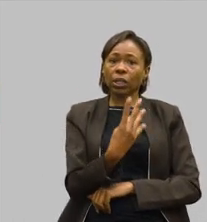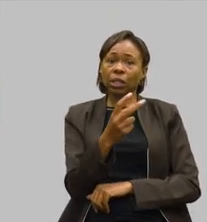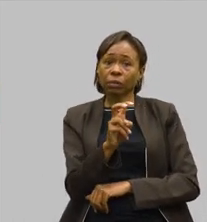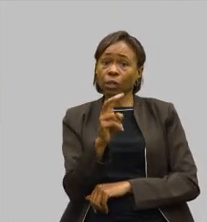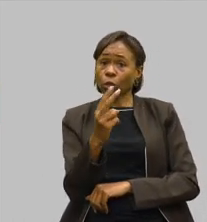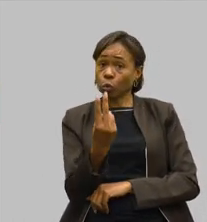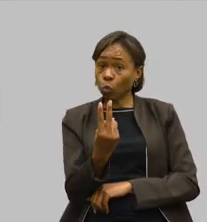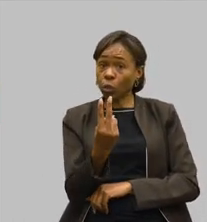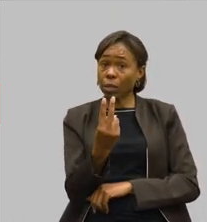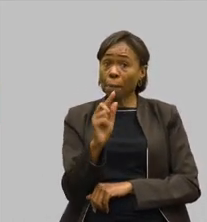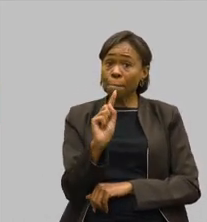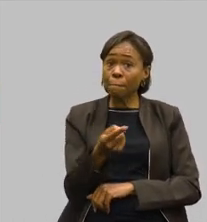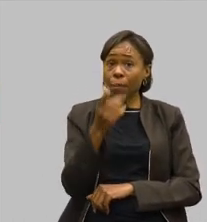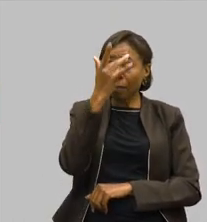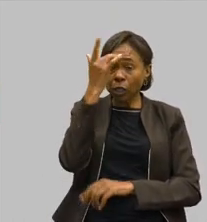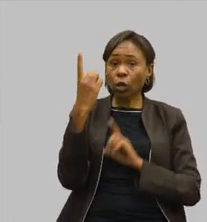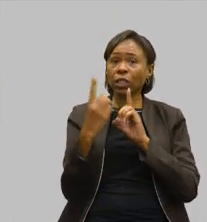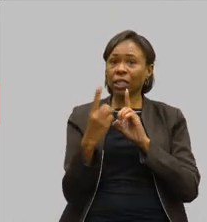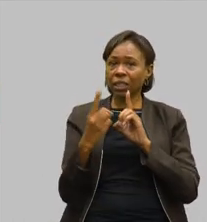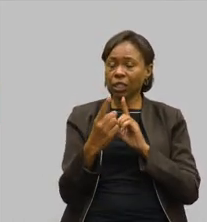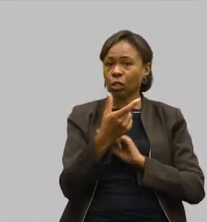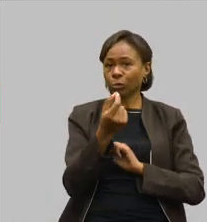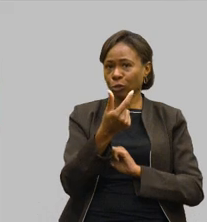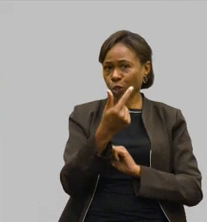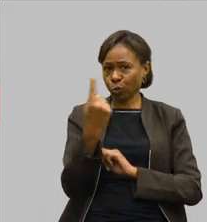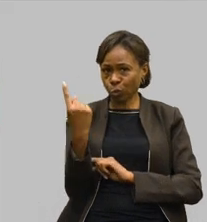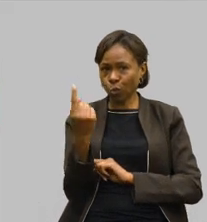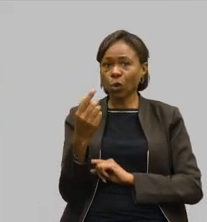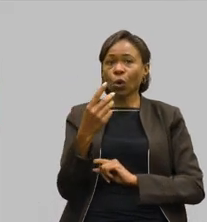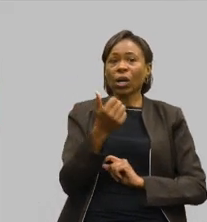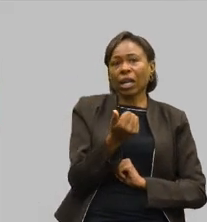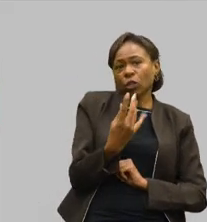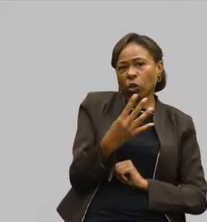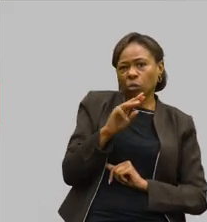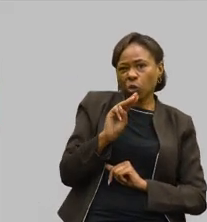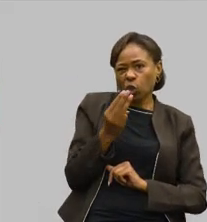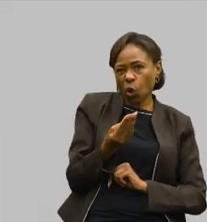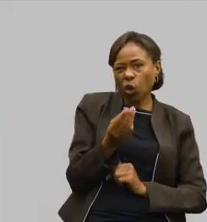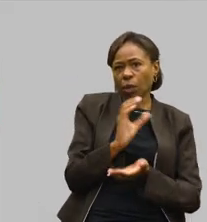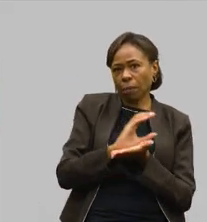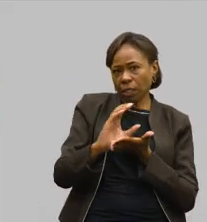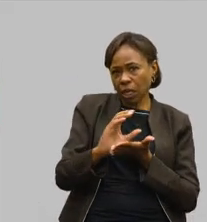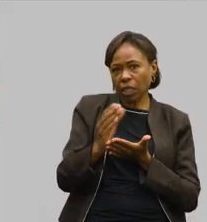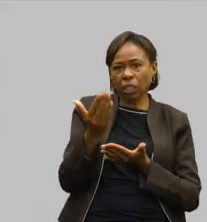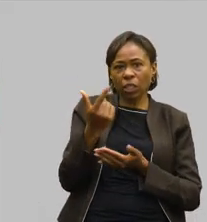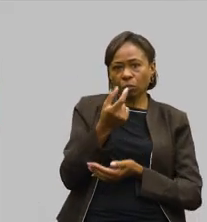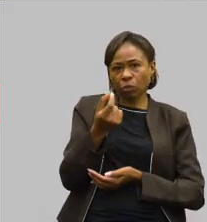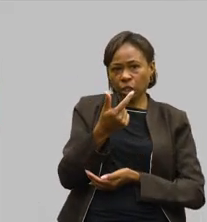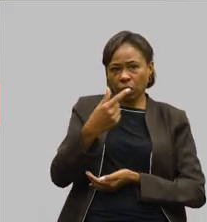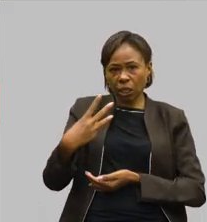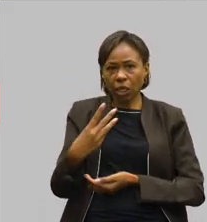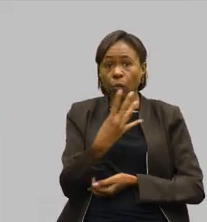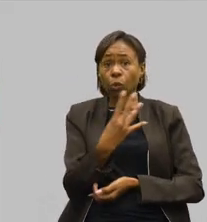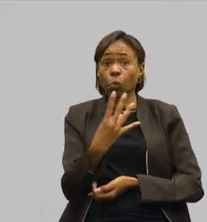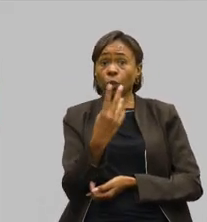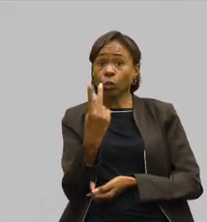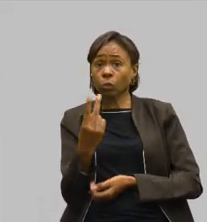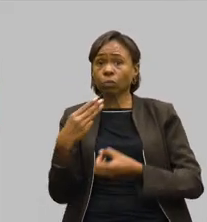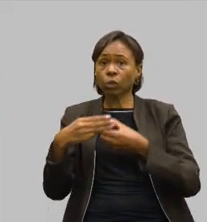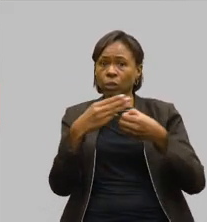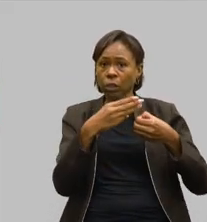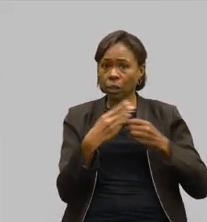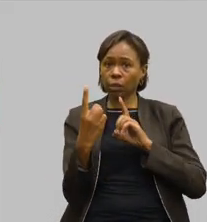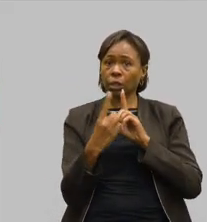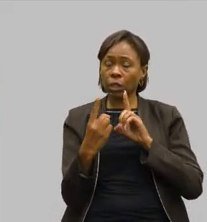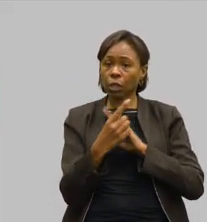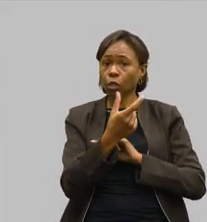pessoas atendidas no ano de 2021, 14 milhões repassados em 2023, 442 municípios atendidos